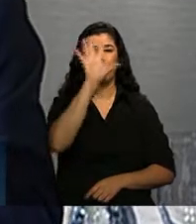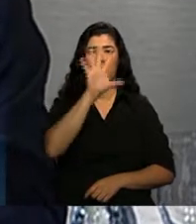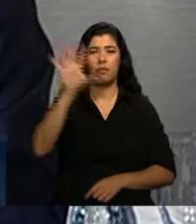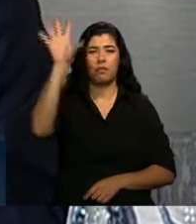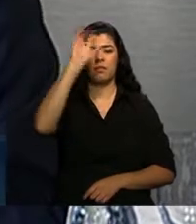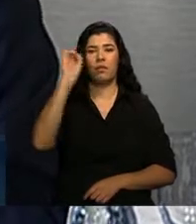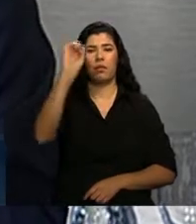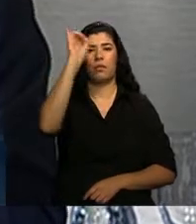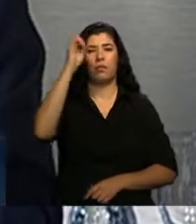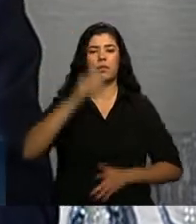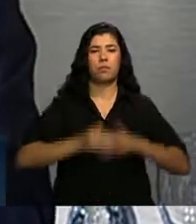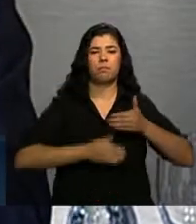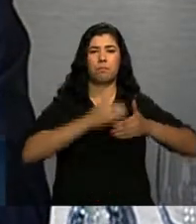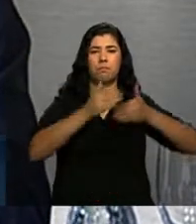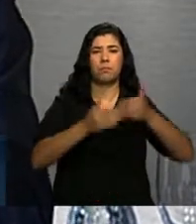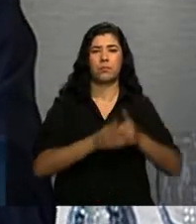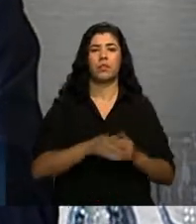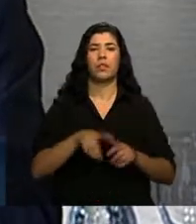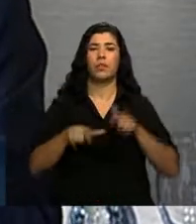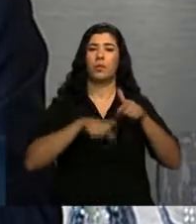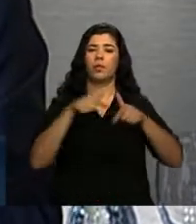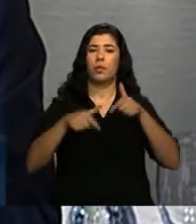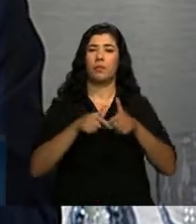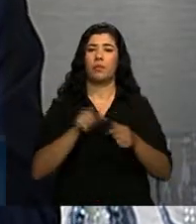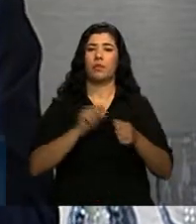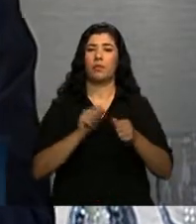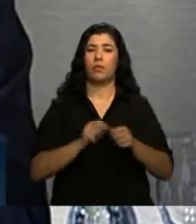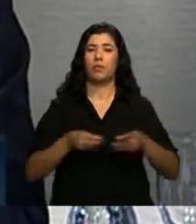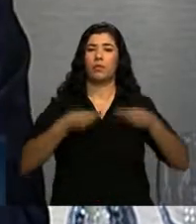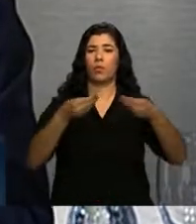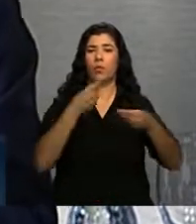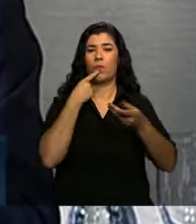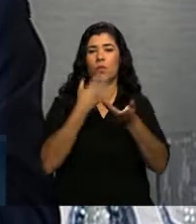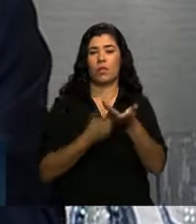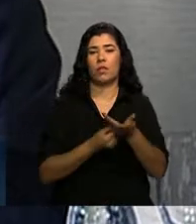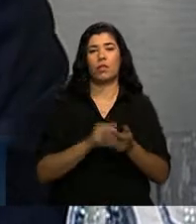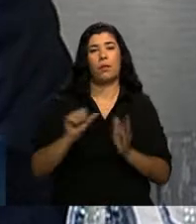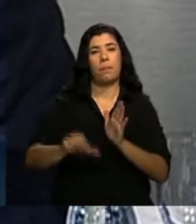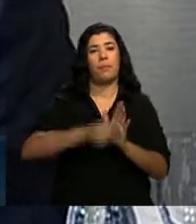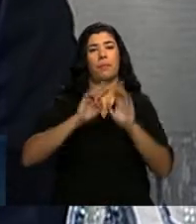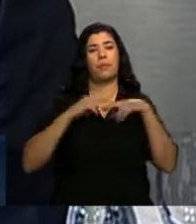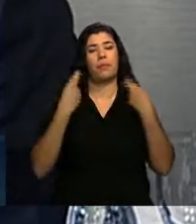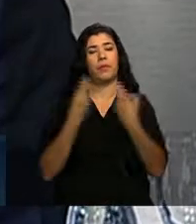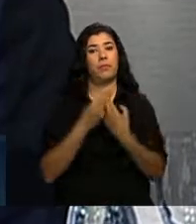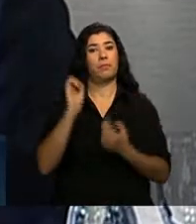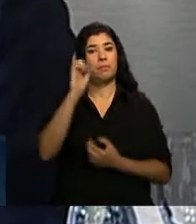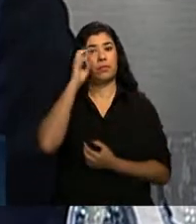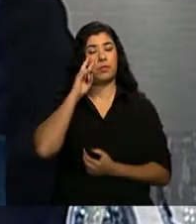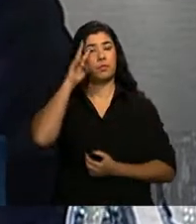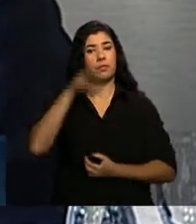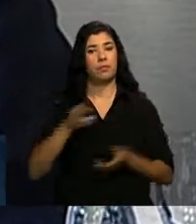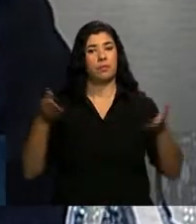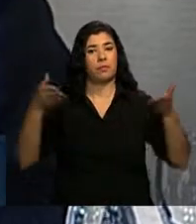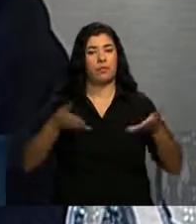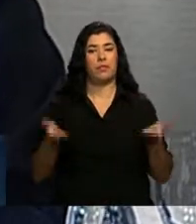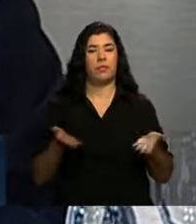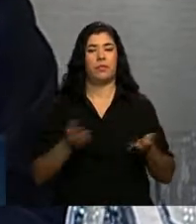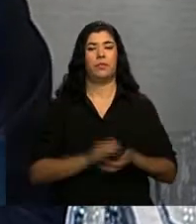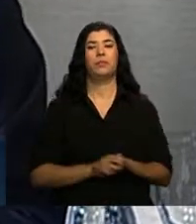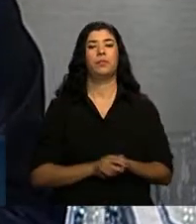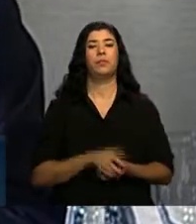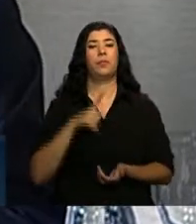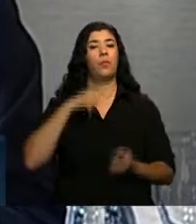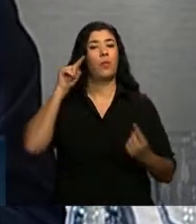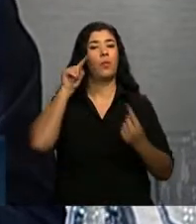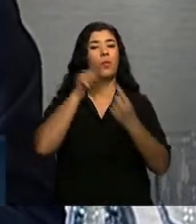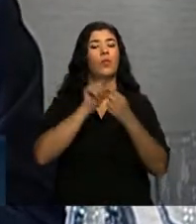tradição na hemoterapia, e que será muito bom a participação deles nessa primeira reunião, aonde, aí vocês me permitam ler, aonde essa